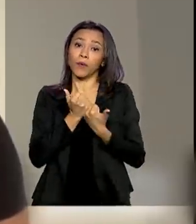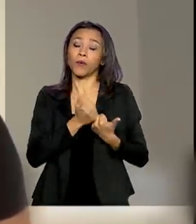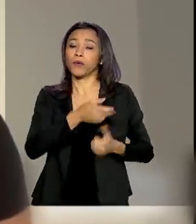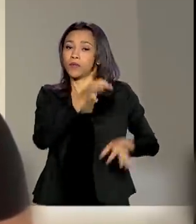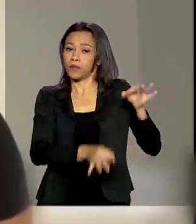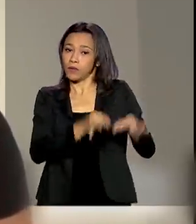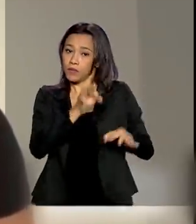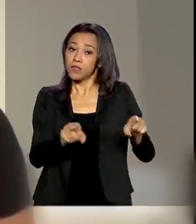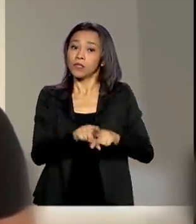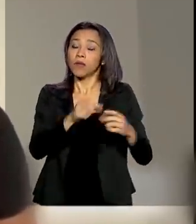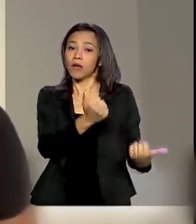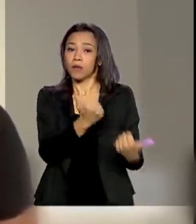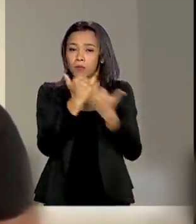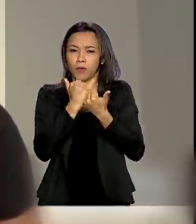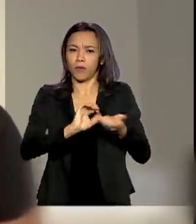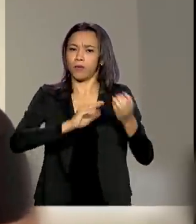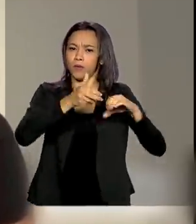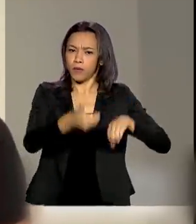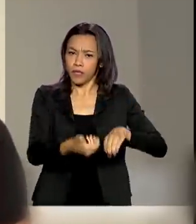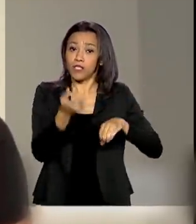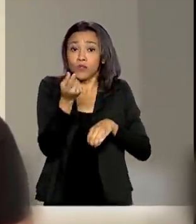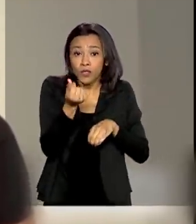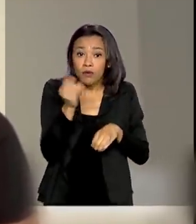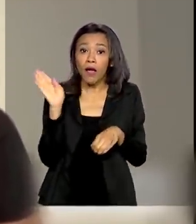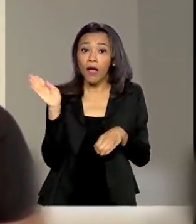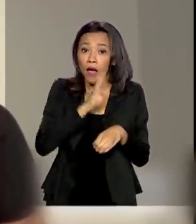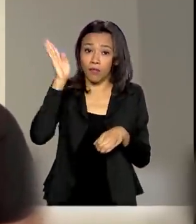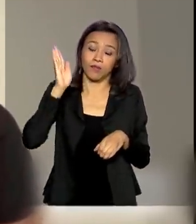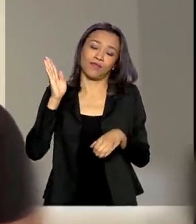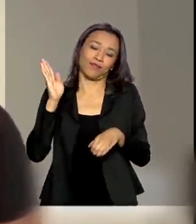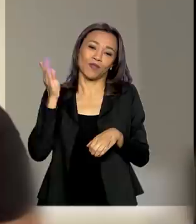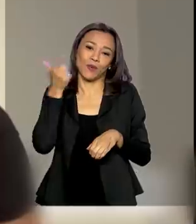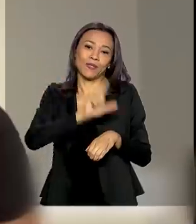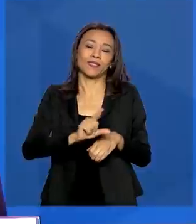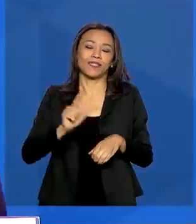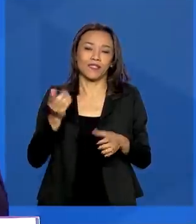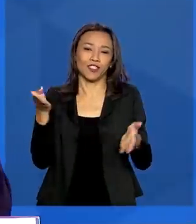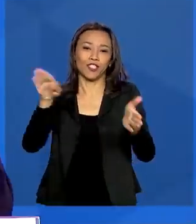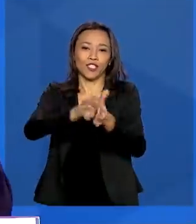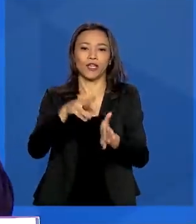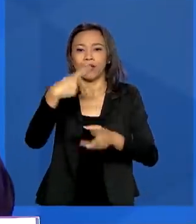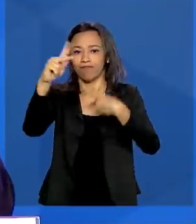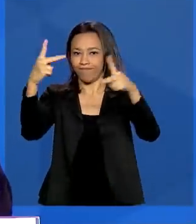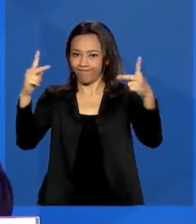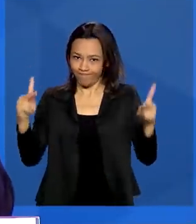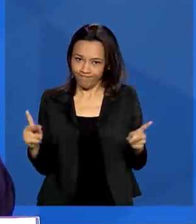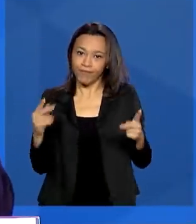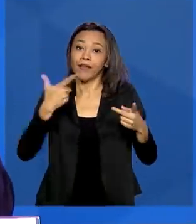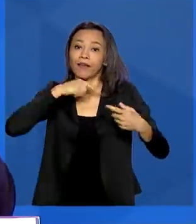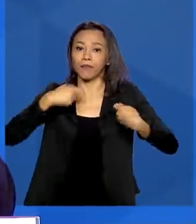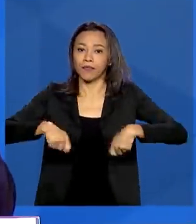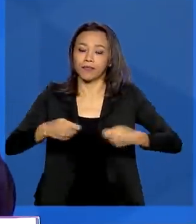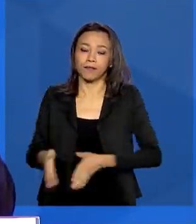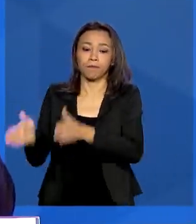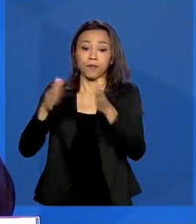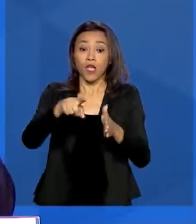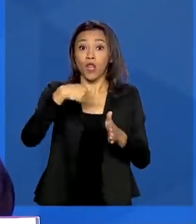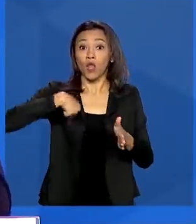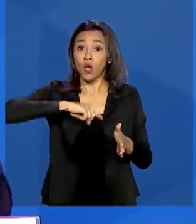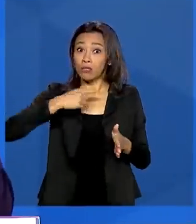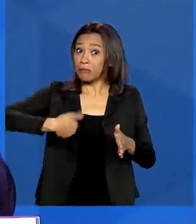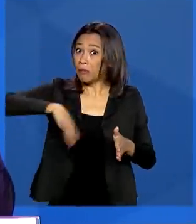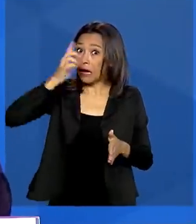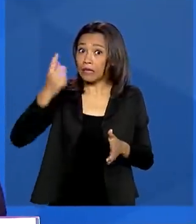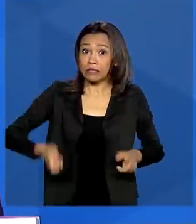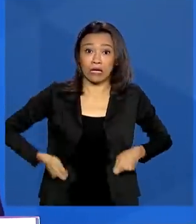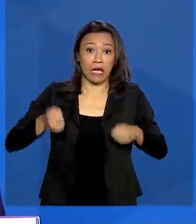Congresso Nacional para que o dinheiro chegue mais rápido a quem precisa. Estamos gastando bem mais do que qualquer país da América Latina, estamos